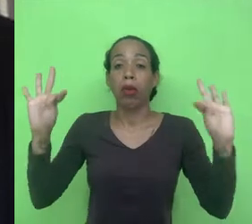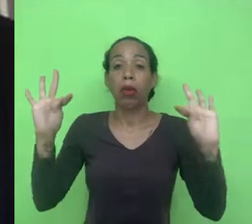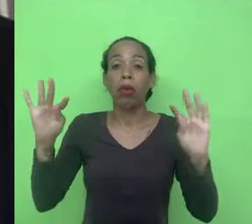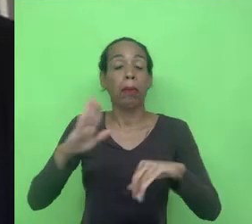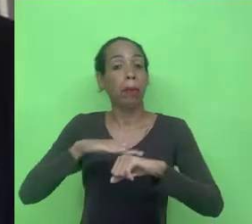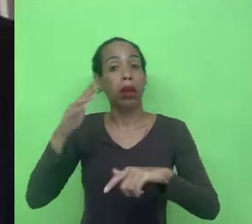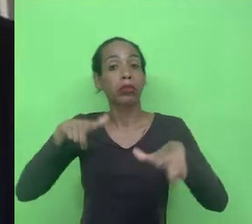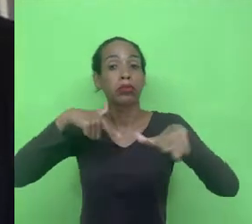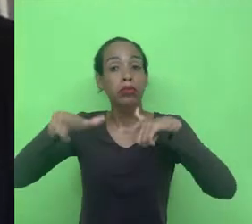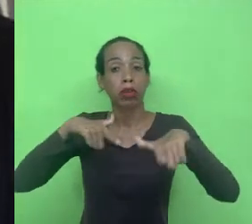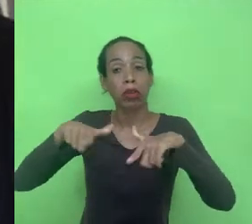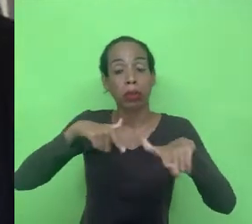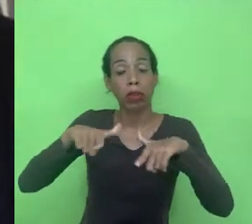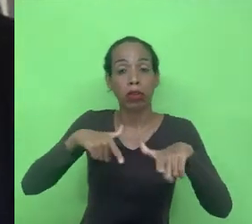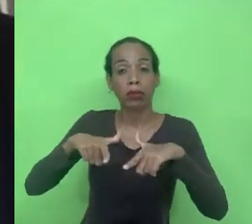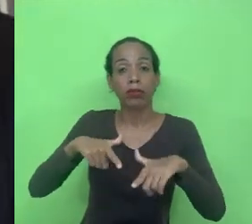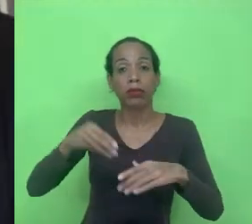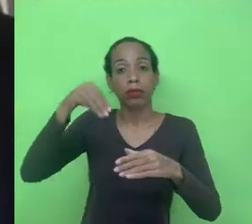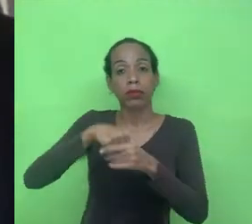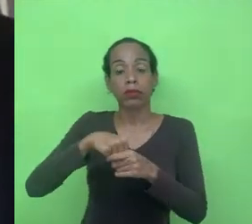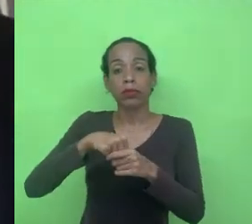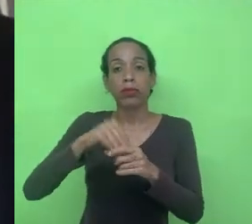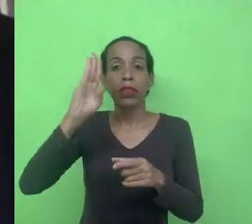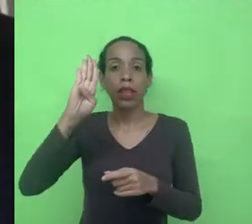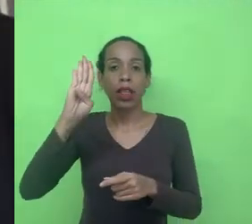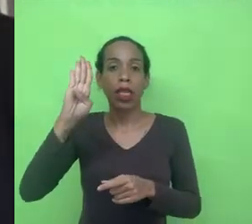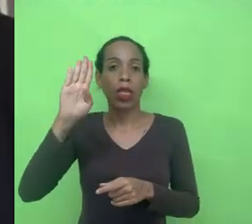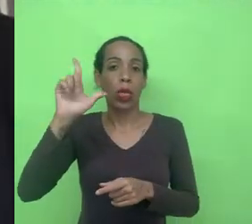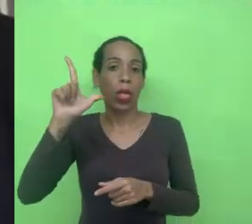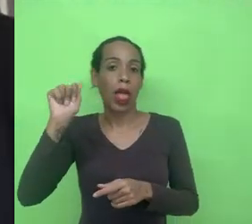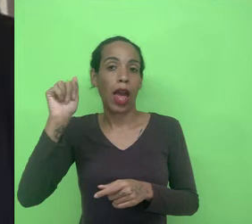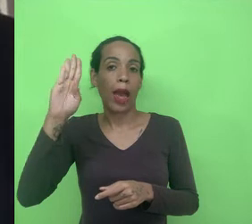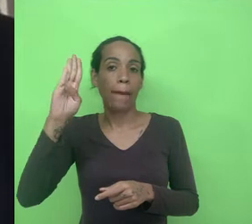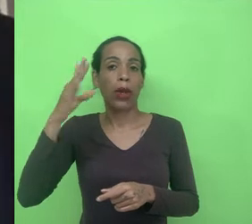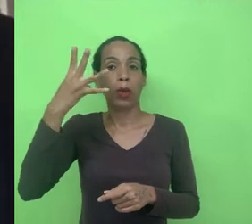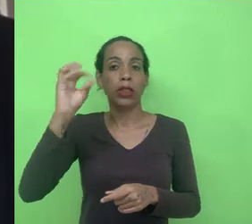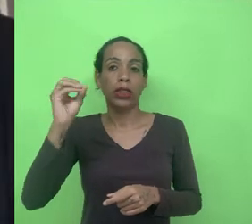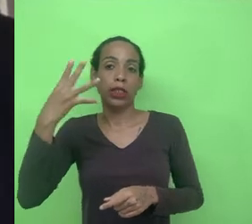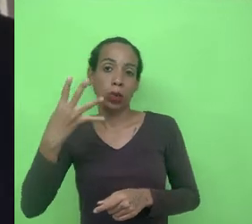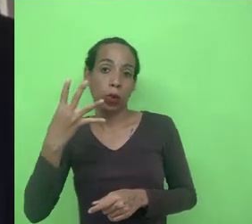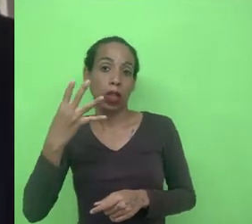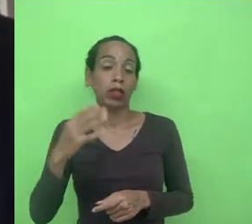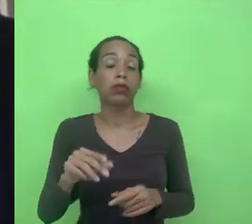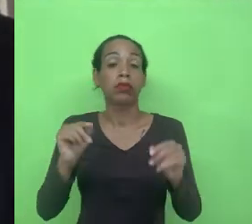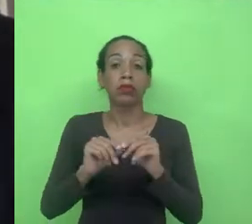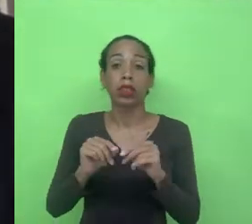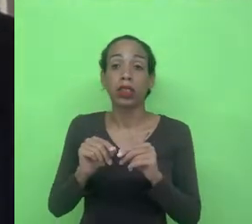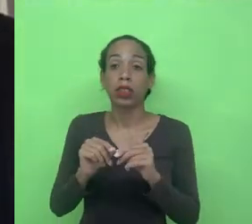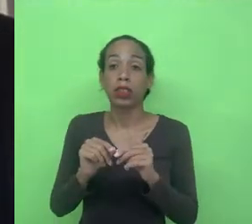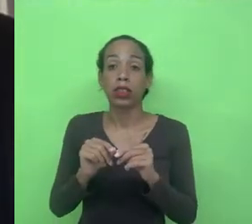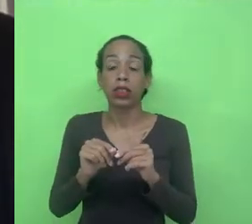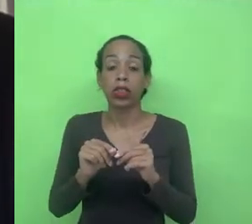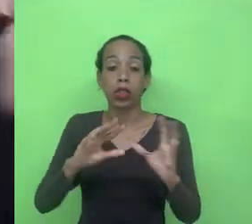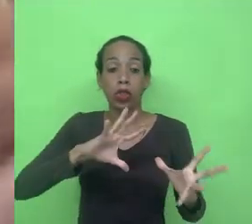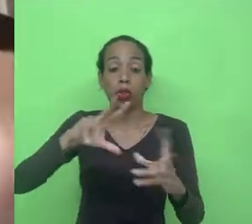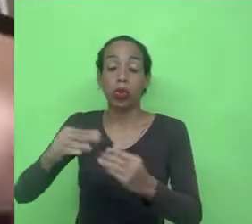trabalhos que funcionam dentro do Lab 404 e ele defende todo esse livro